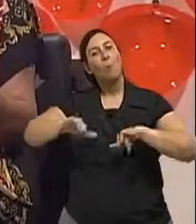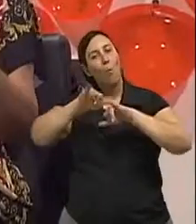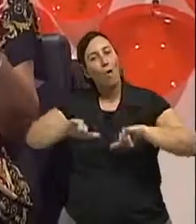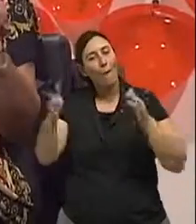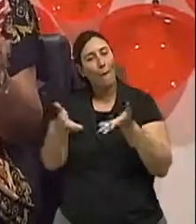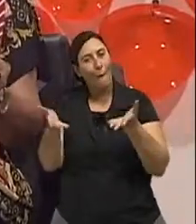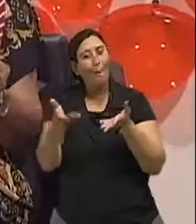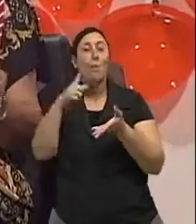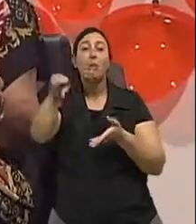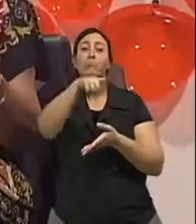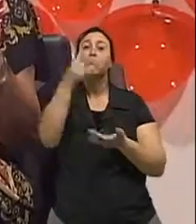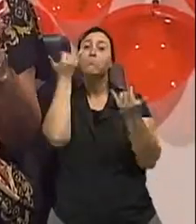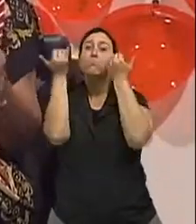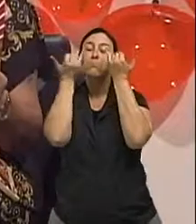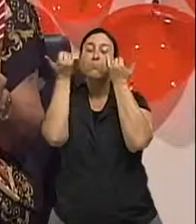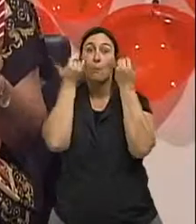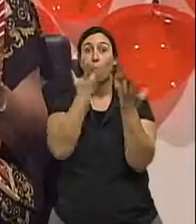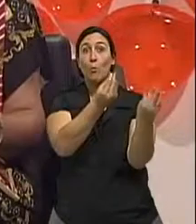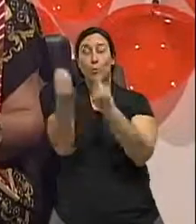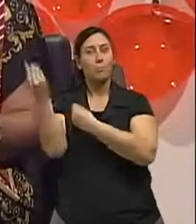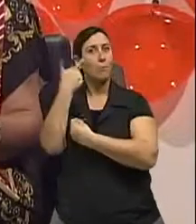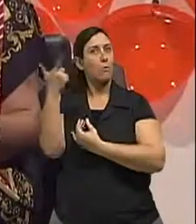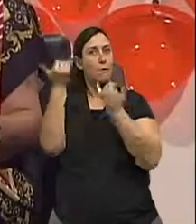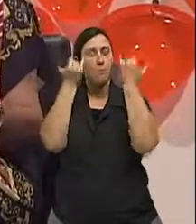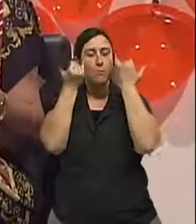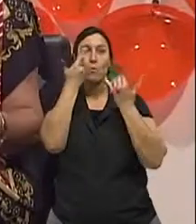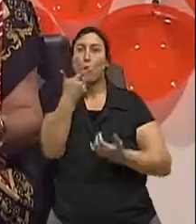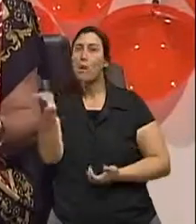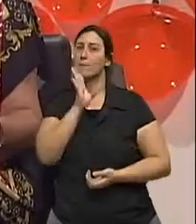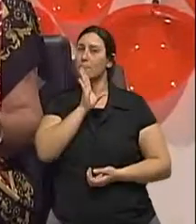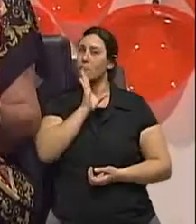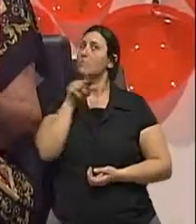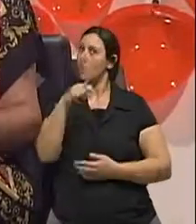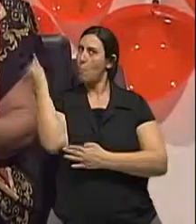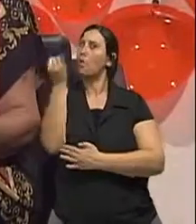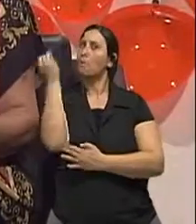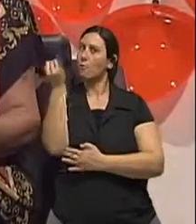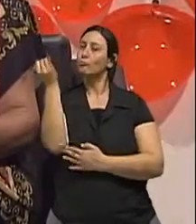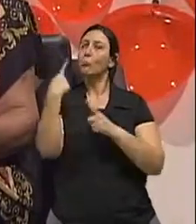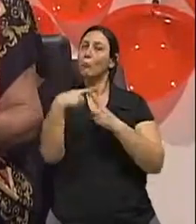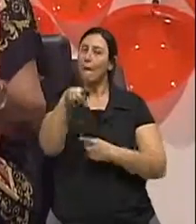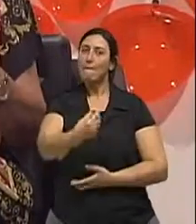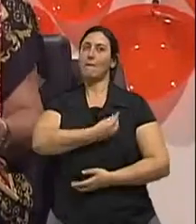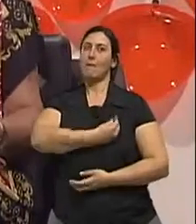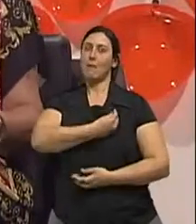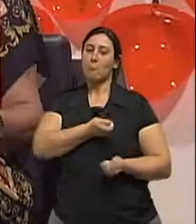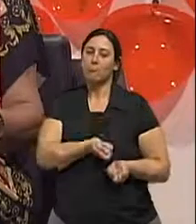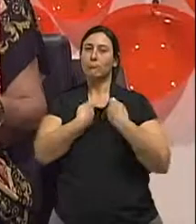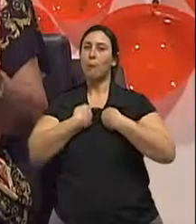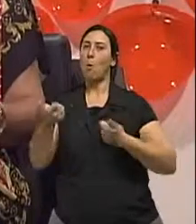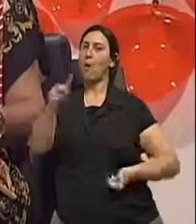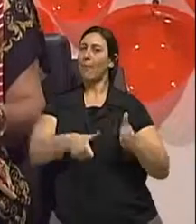informações. Porque informação, conhecimento é mais vida com mais qualidade. Sempre